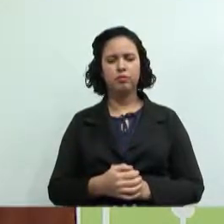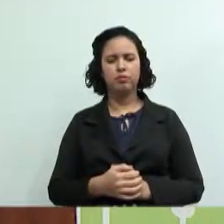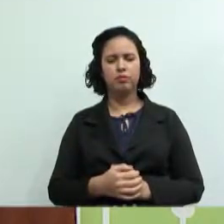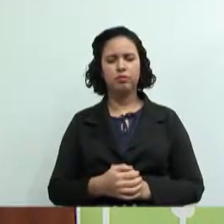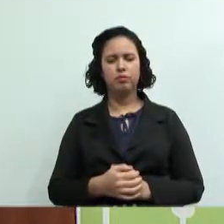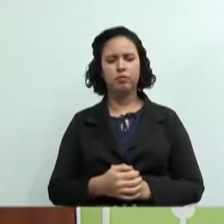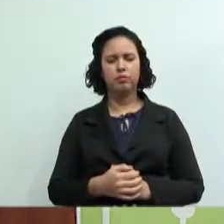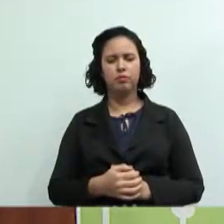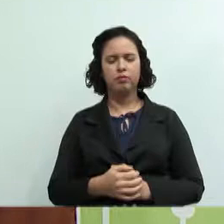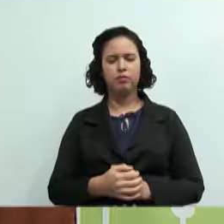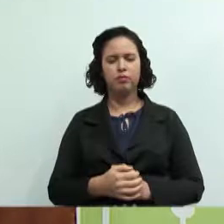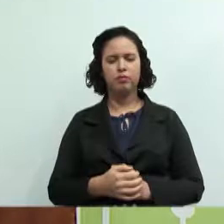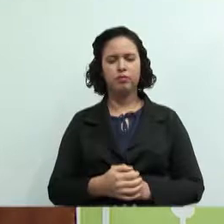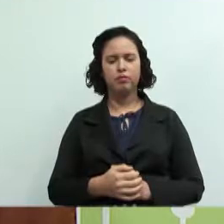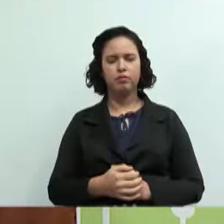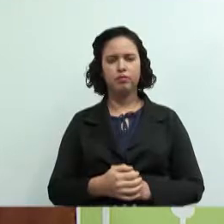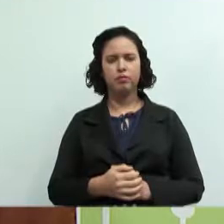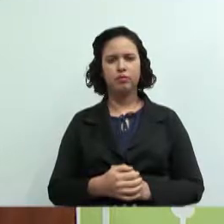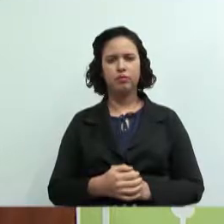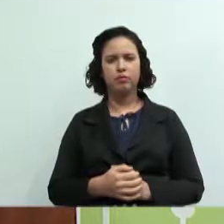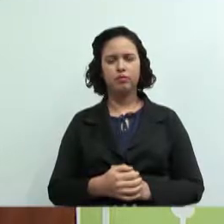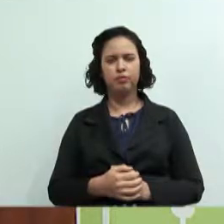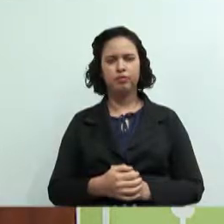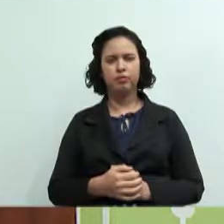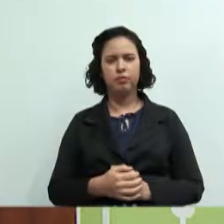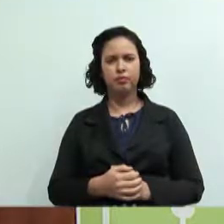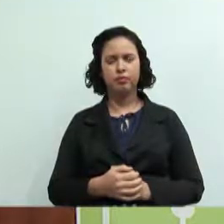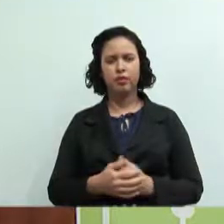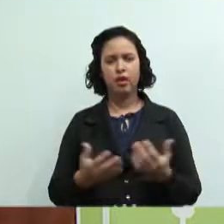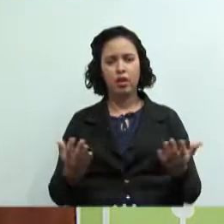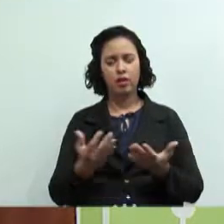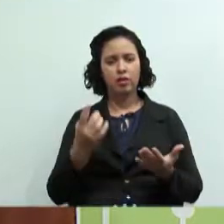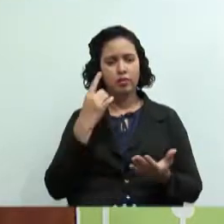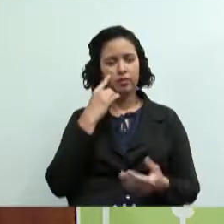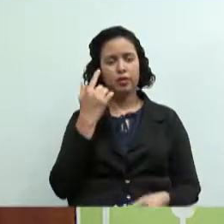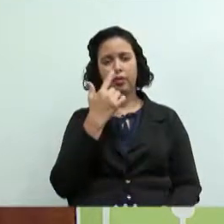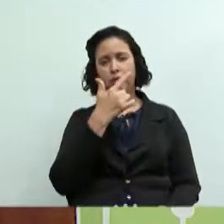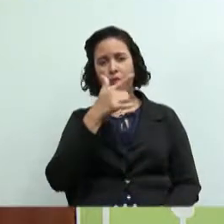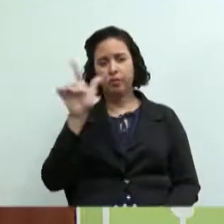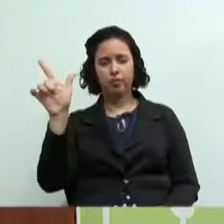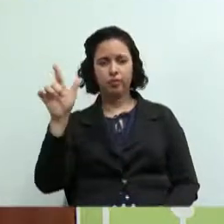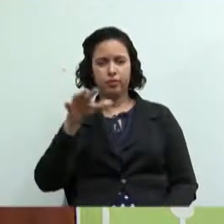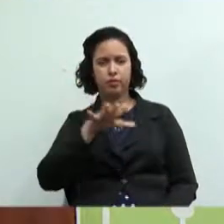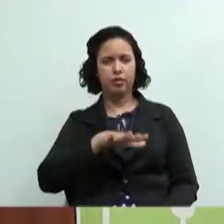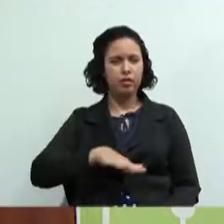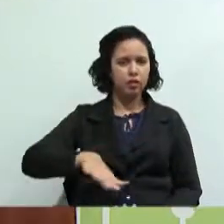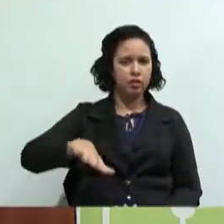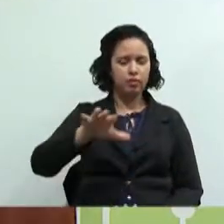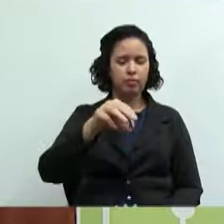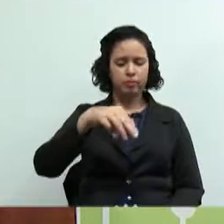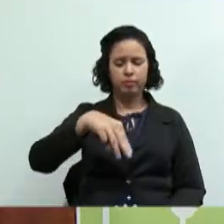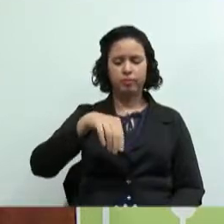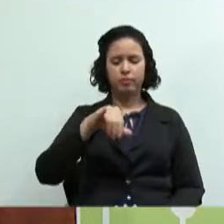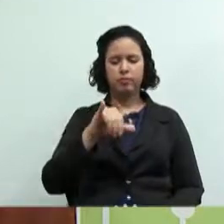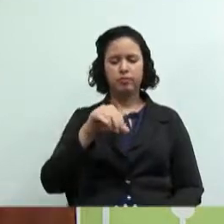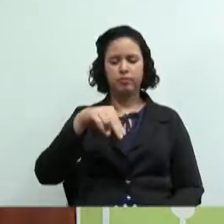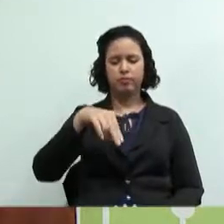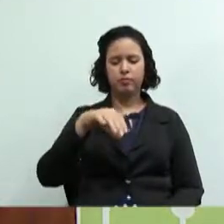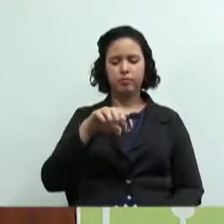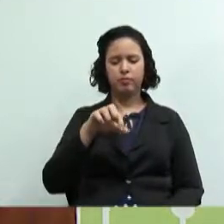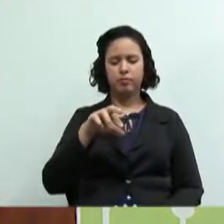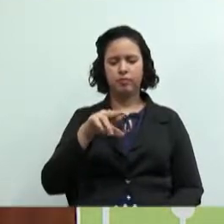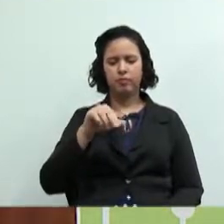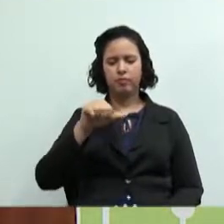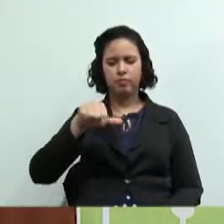Vamos ao próximo ramo agora que é o ramo mineral. O que é uma cooperativa do ramo mineral? Vamos